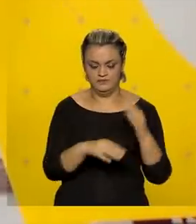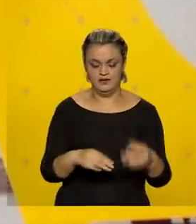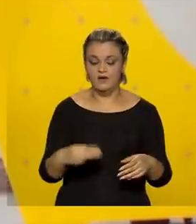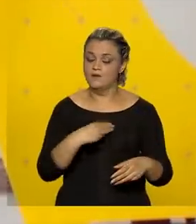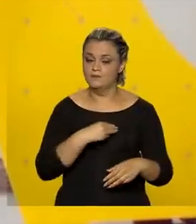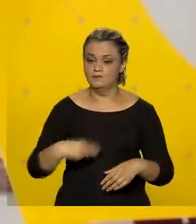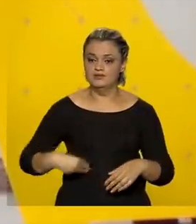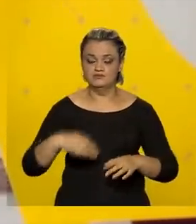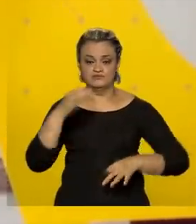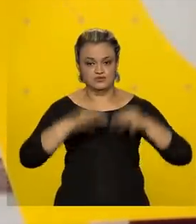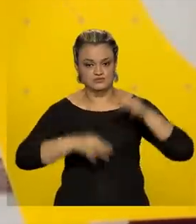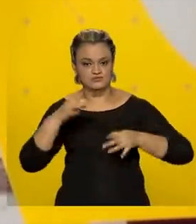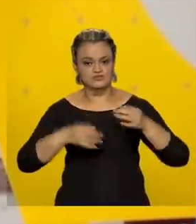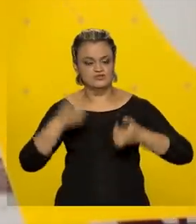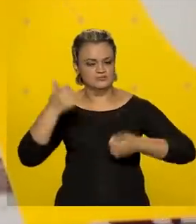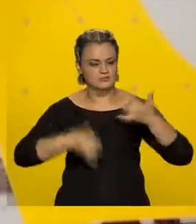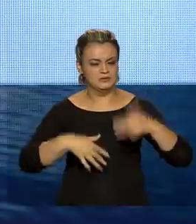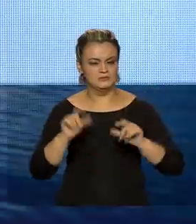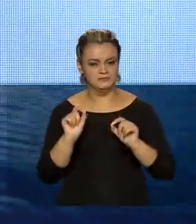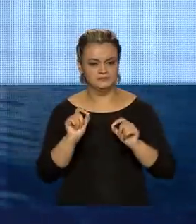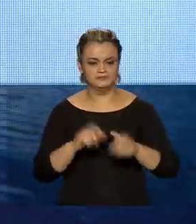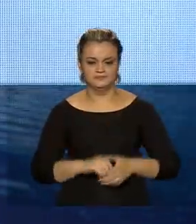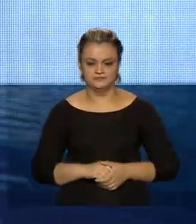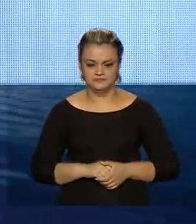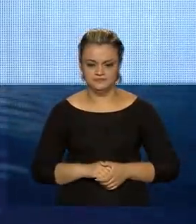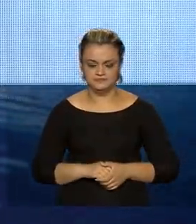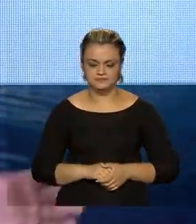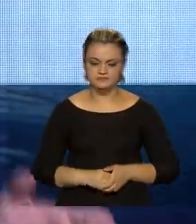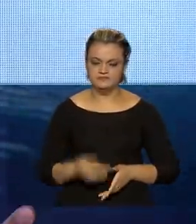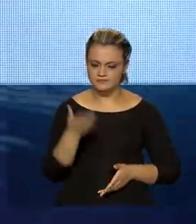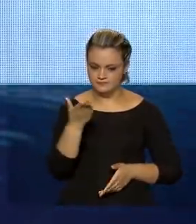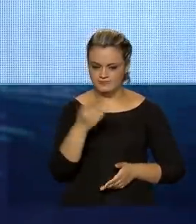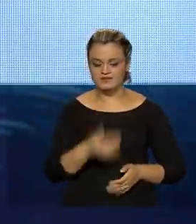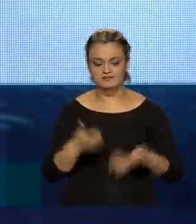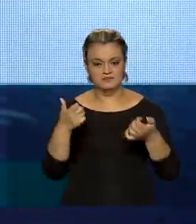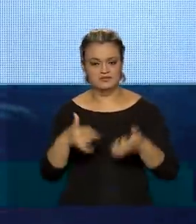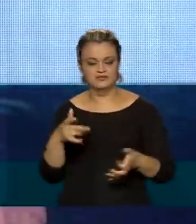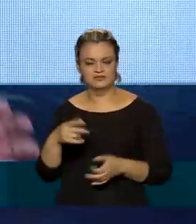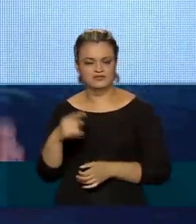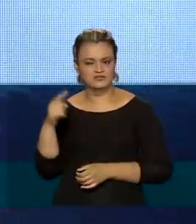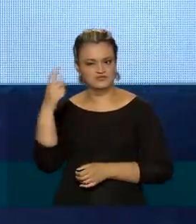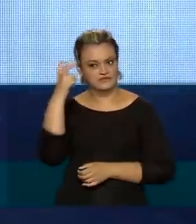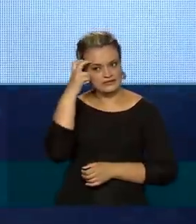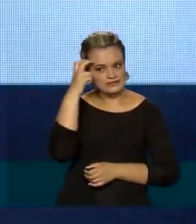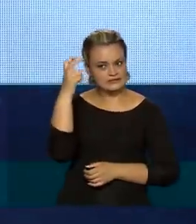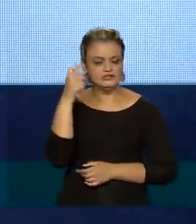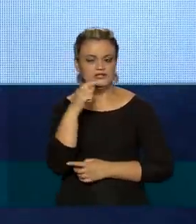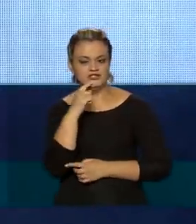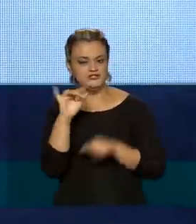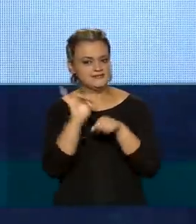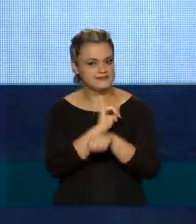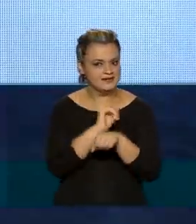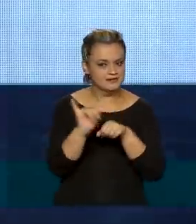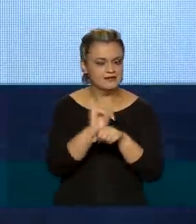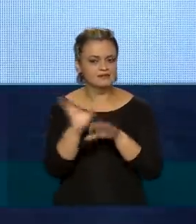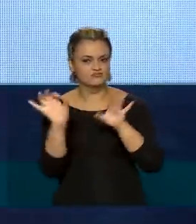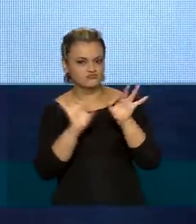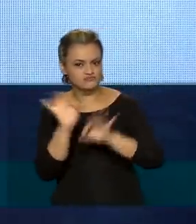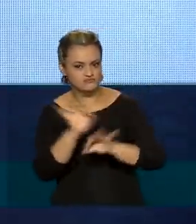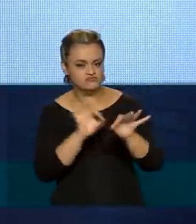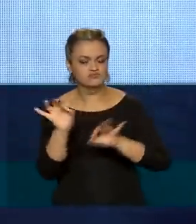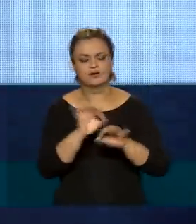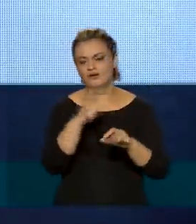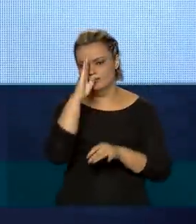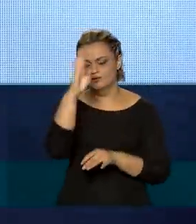e Segurança Pública falou sobre o assunto. Agindo com inteligência, agindo de uma forma estratégica e coordenada e